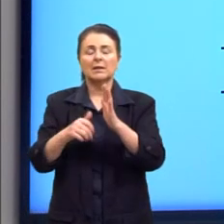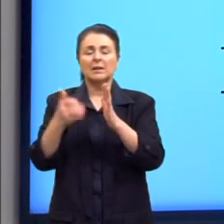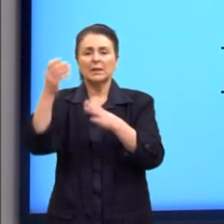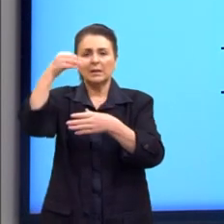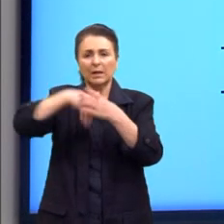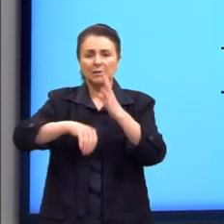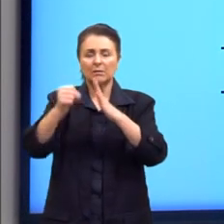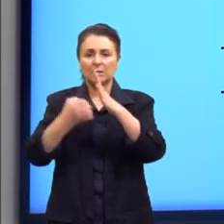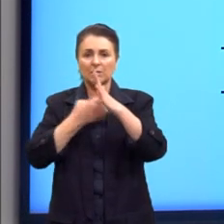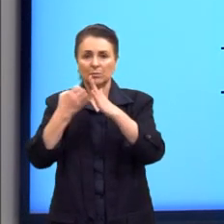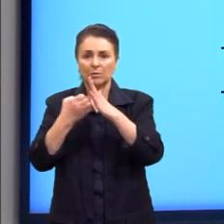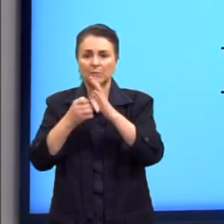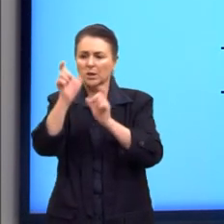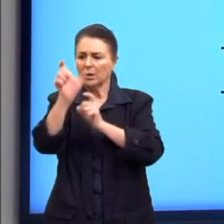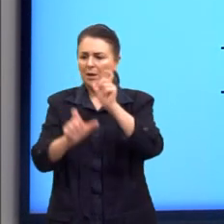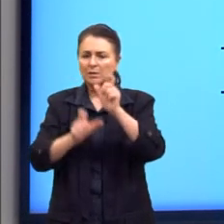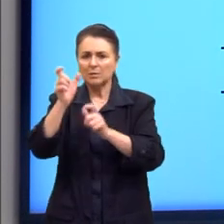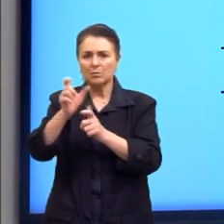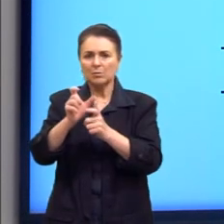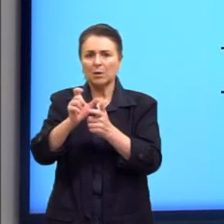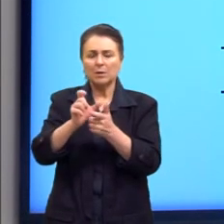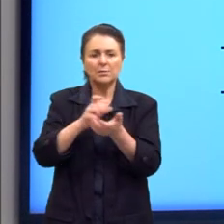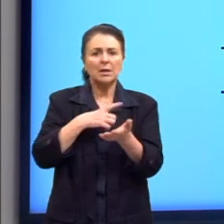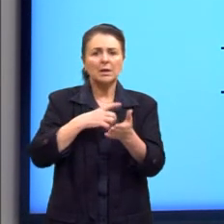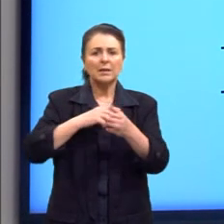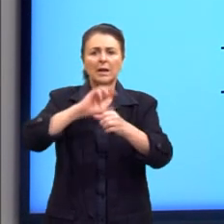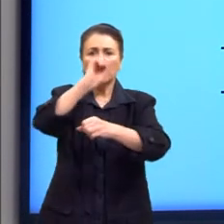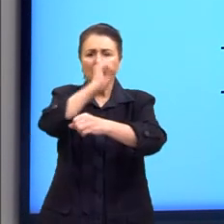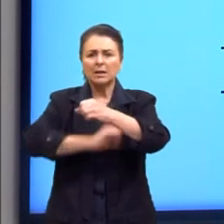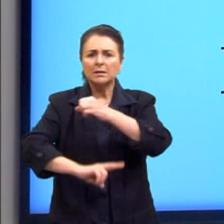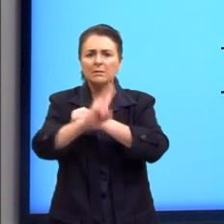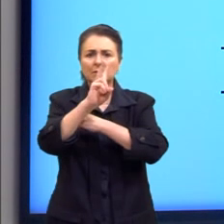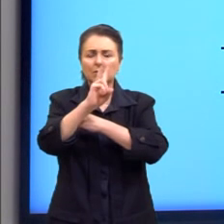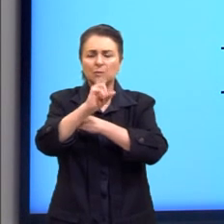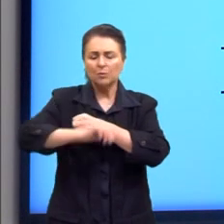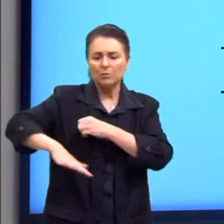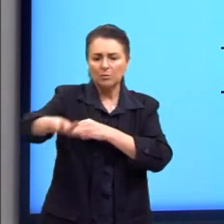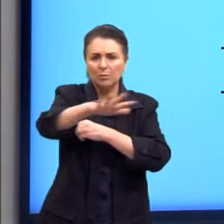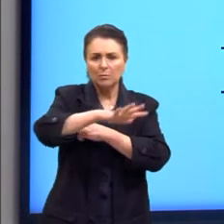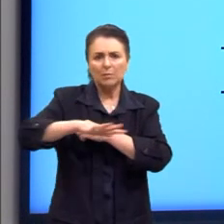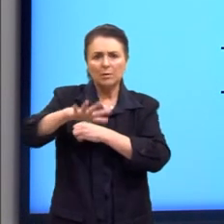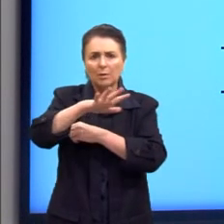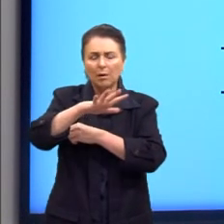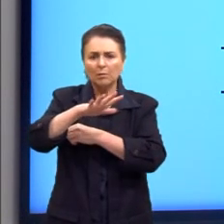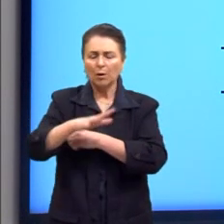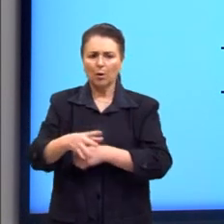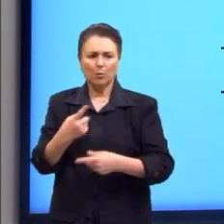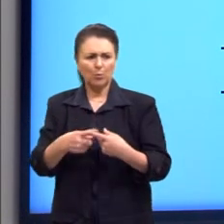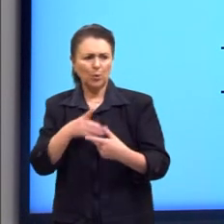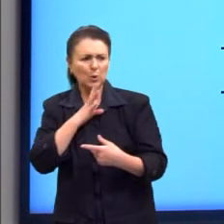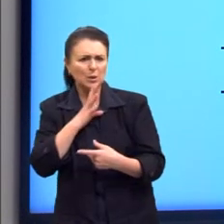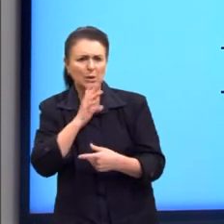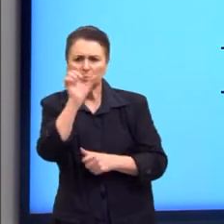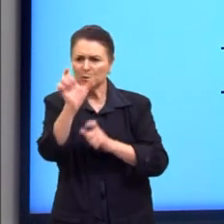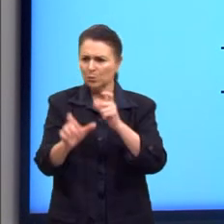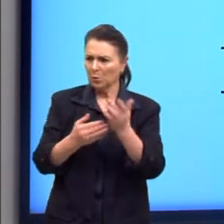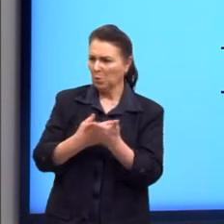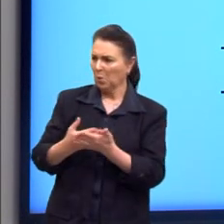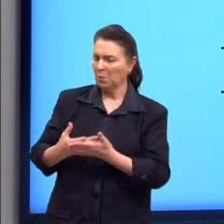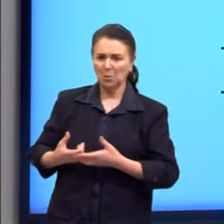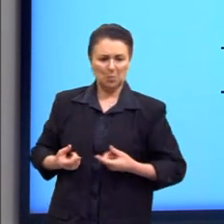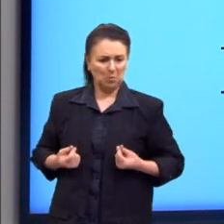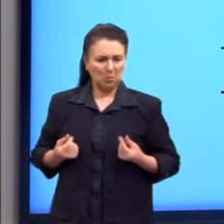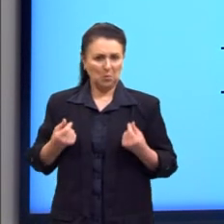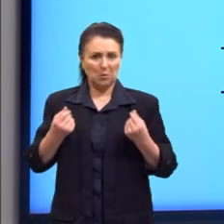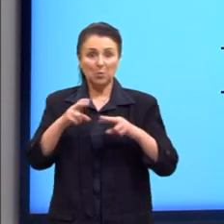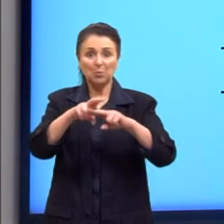E daí as pessoas investindo muito no mercado de ações, porque todo mundo conhecia alguém que ficou rico por causa do mercado de ações. Também lembra